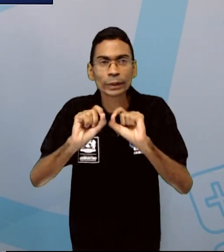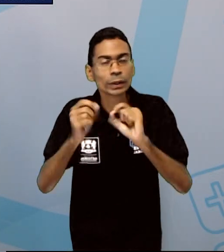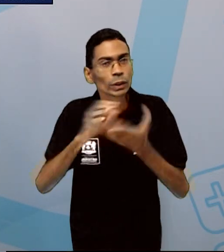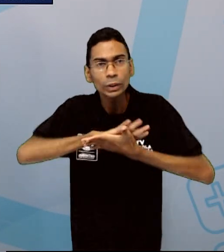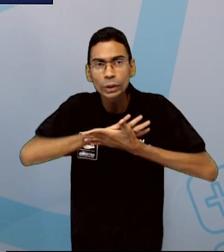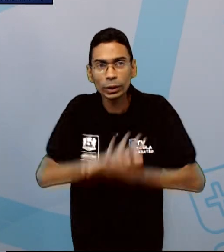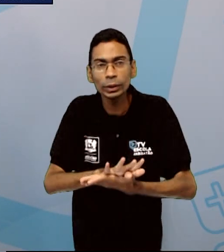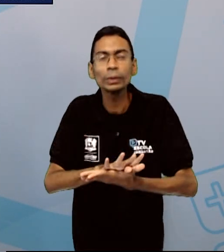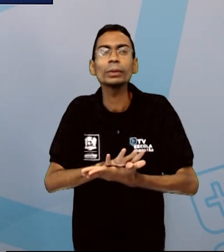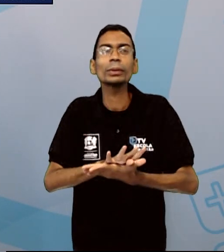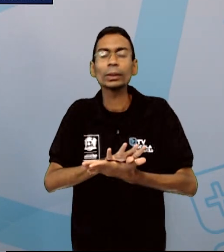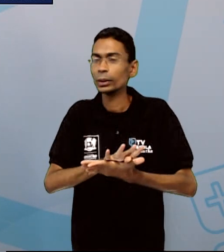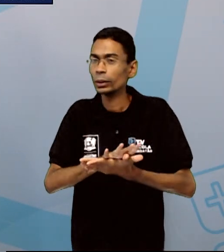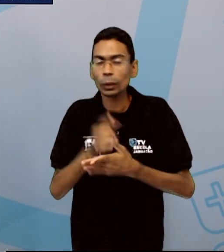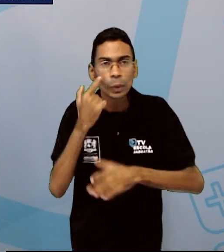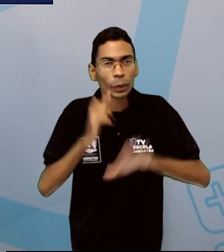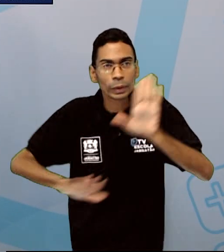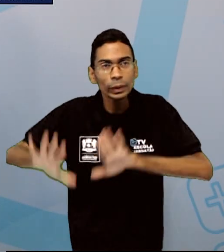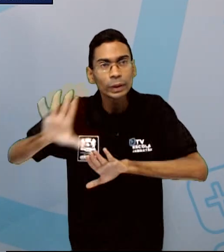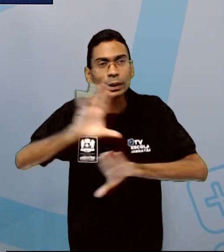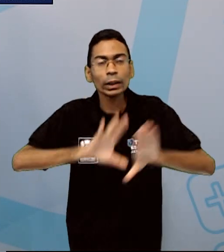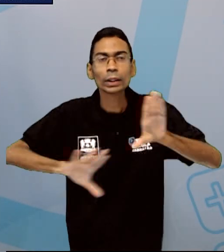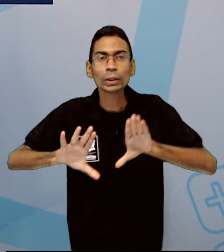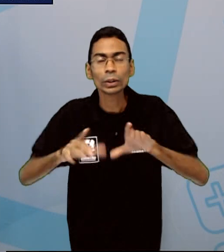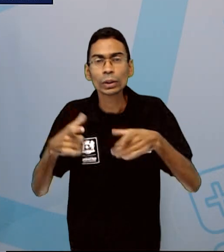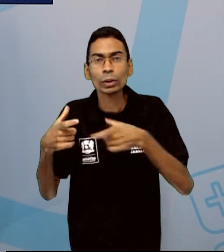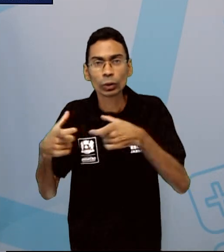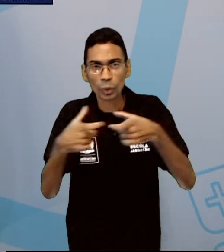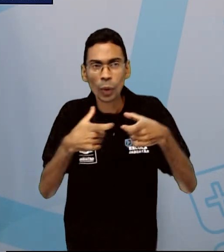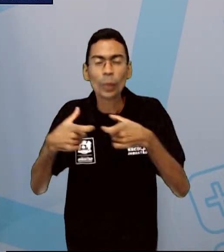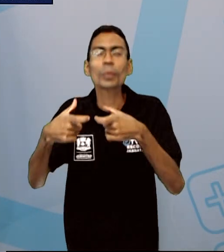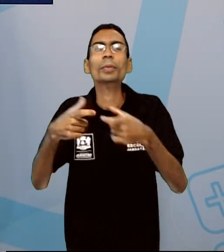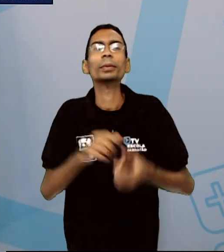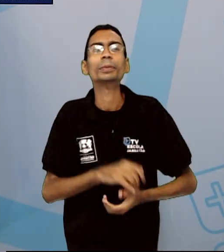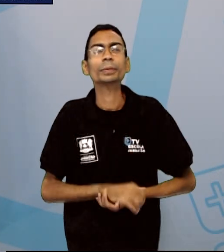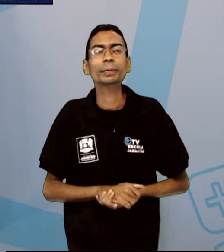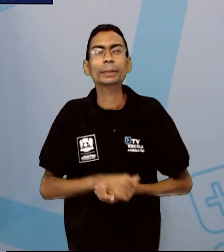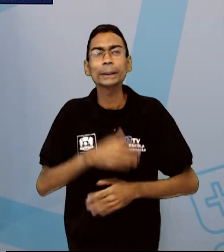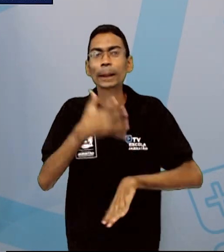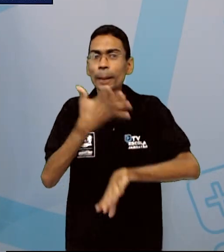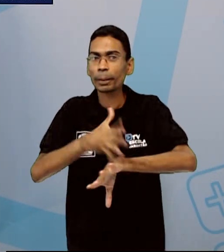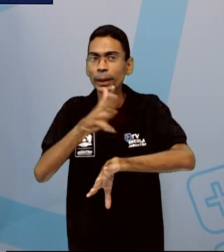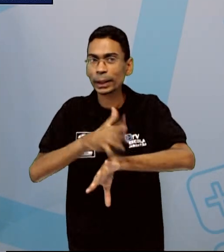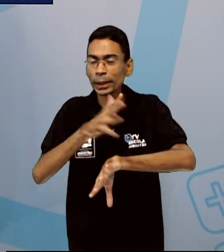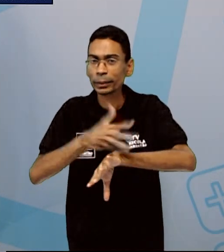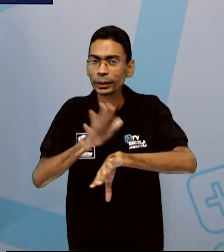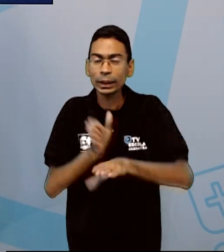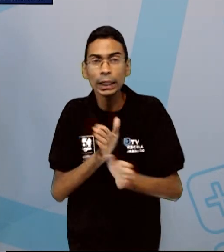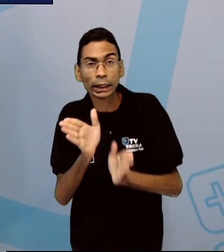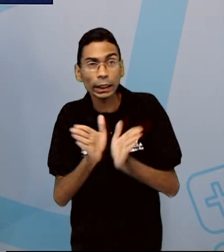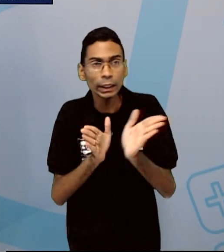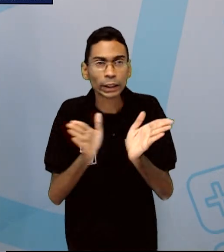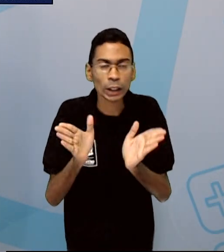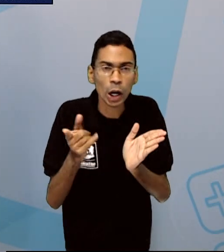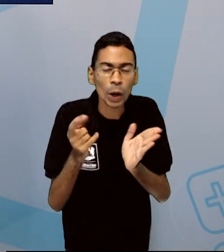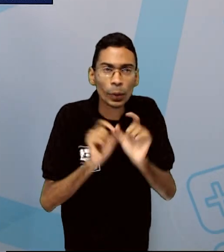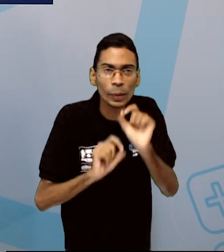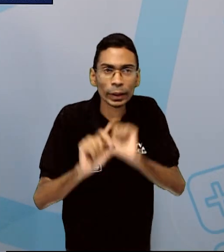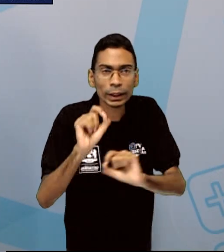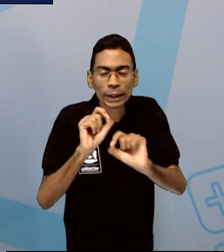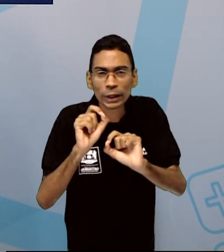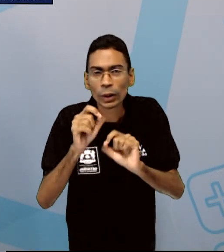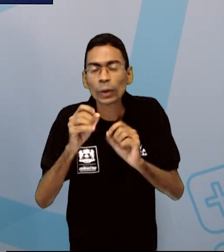preservando todos os patrimônios. Outra forma, praticar a direção defensiva. Um cidadão que